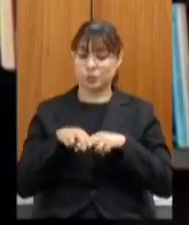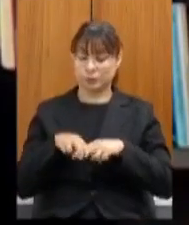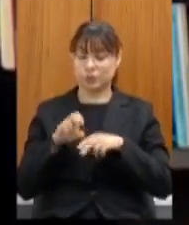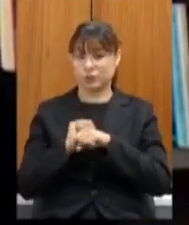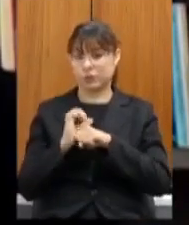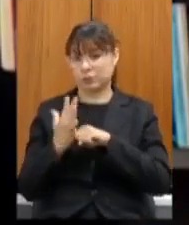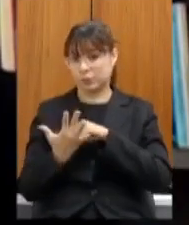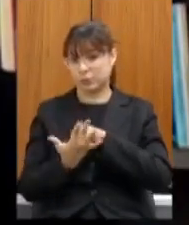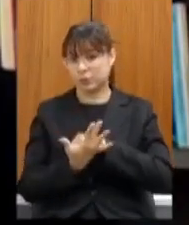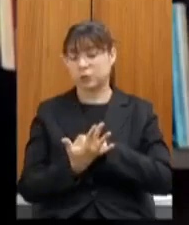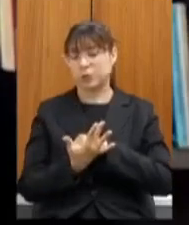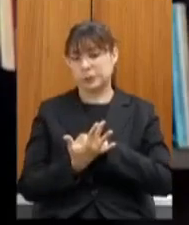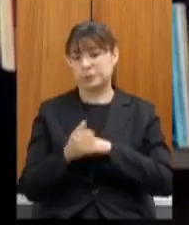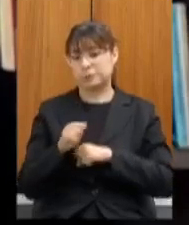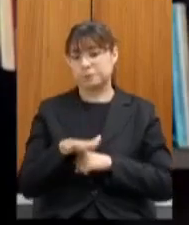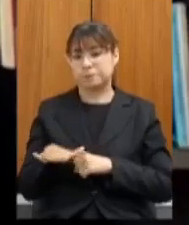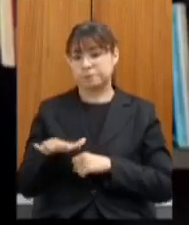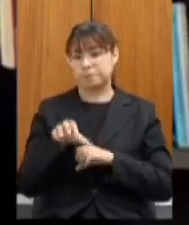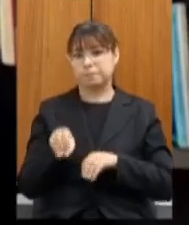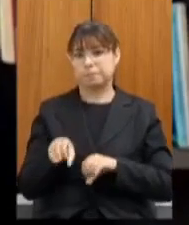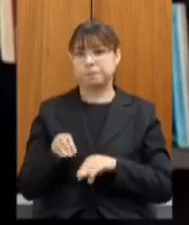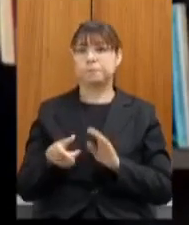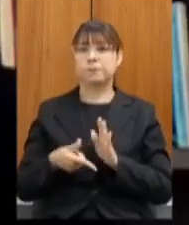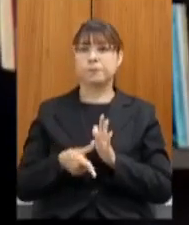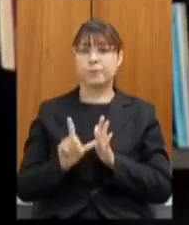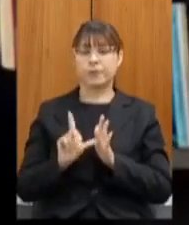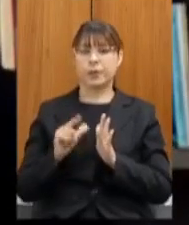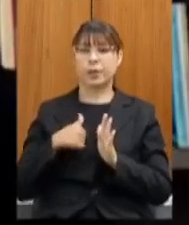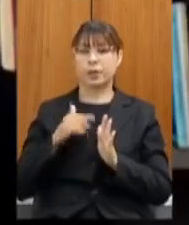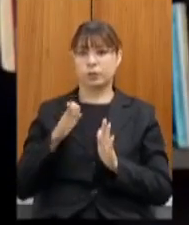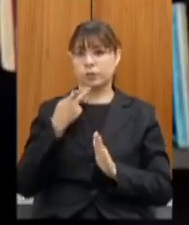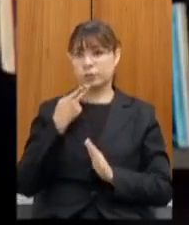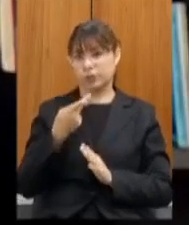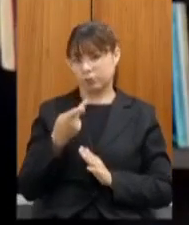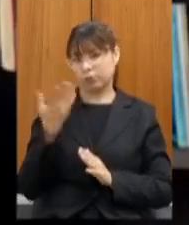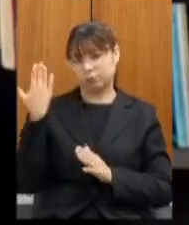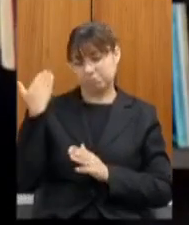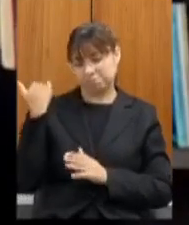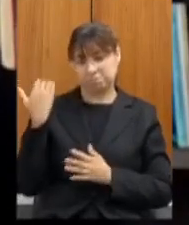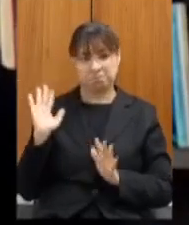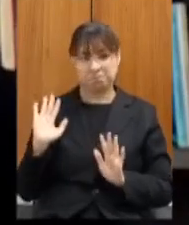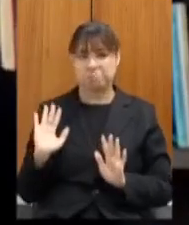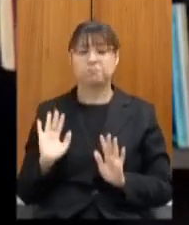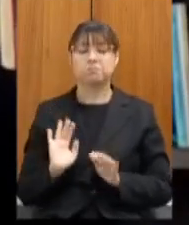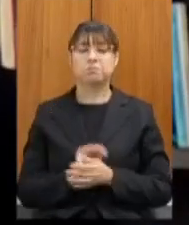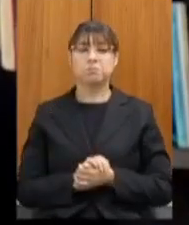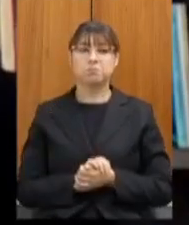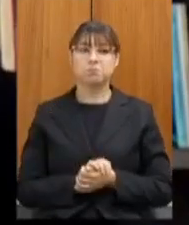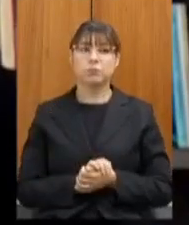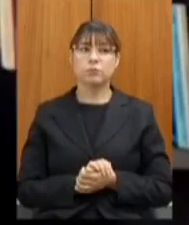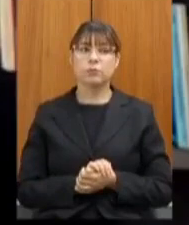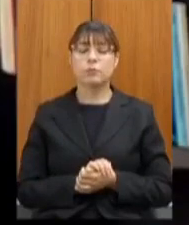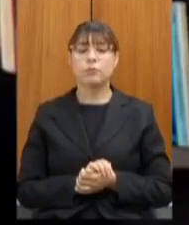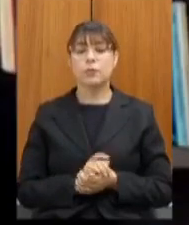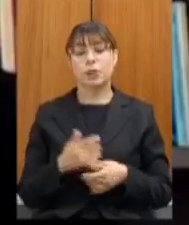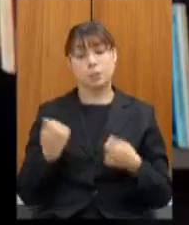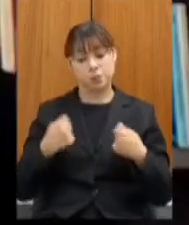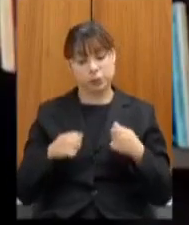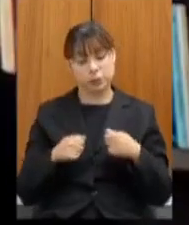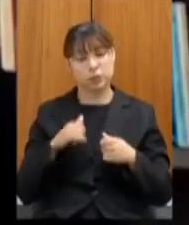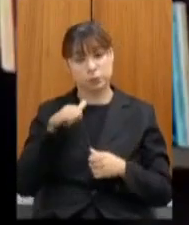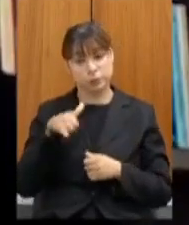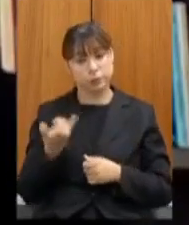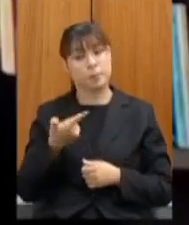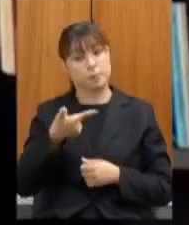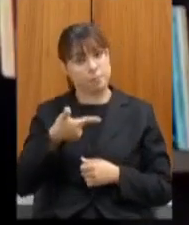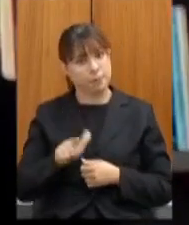setor educacional já tinha dito isso no passado acho que nós precisamos aproveitar melhor os